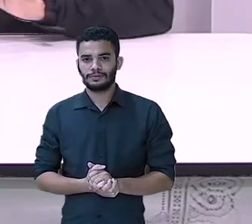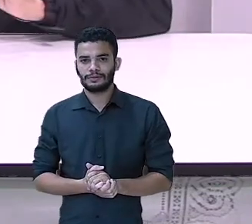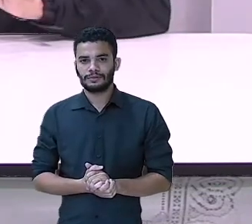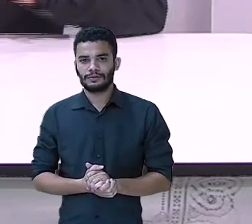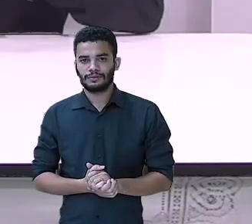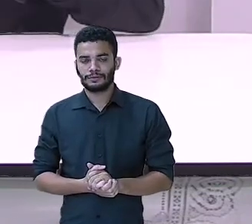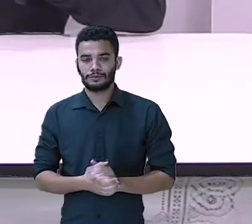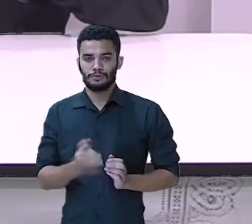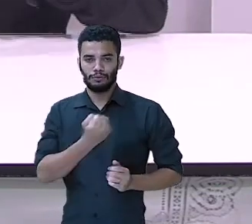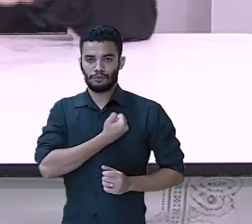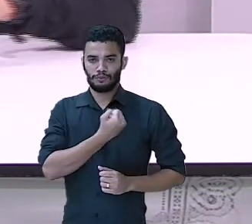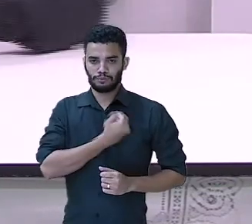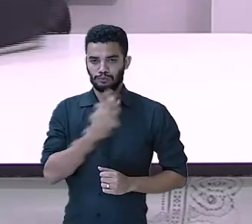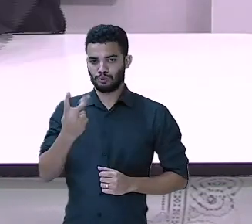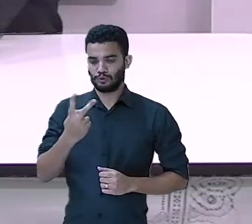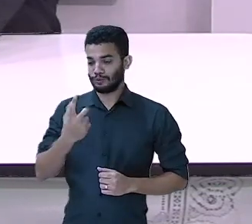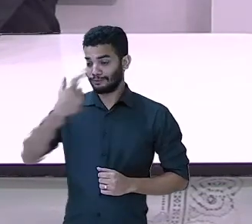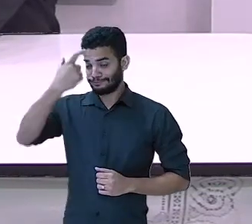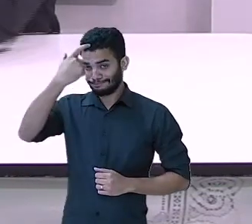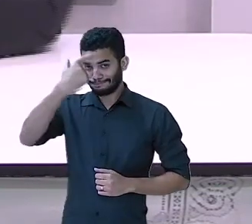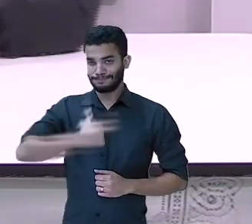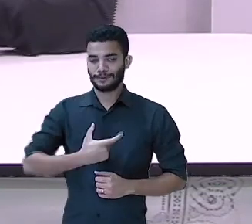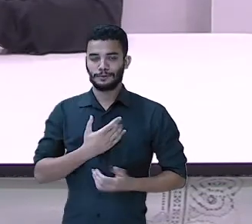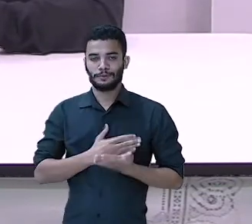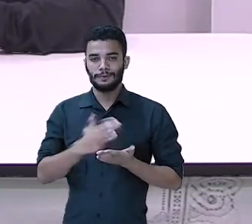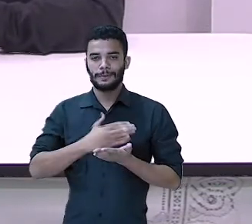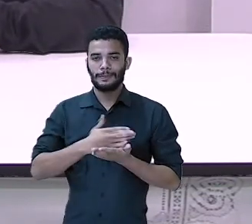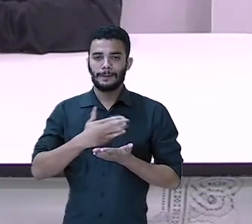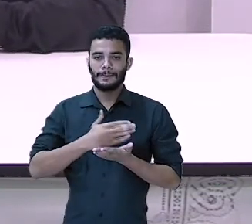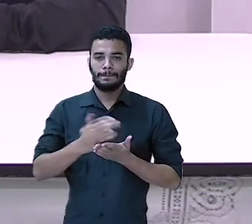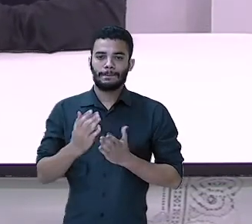Número dois, eu vou iniciar. Primeira casa.